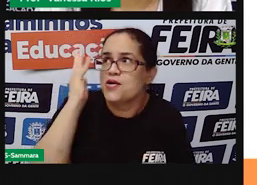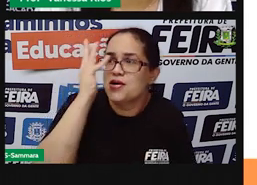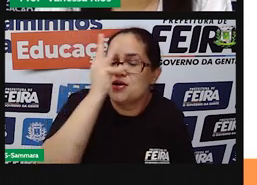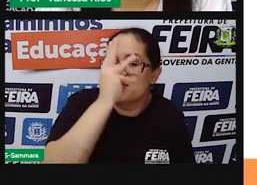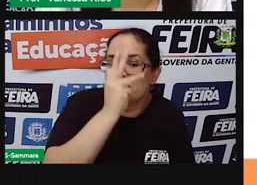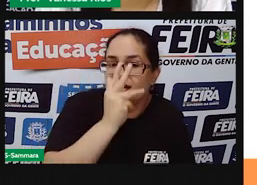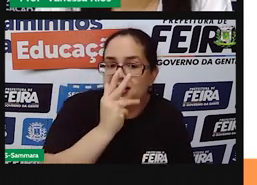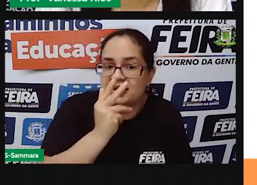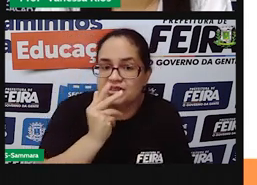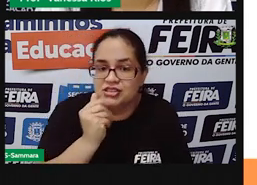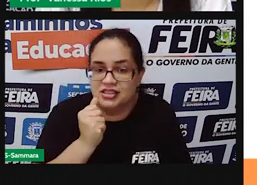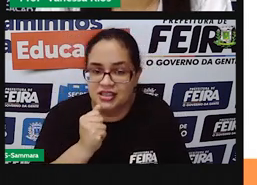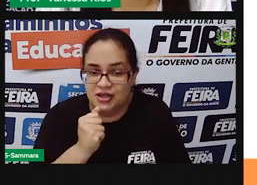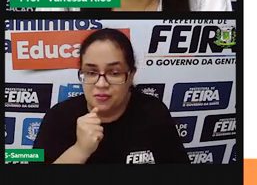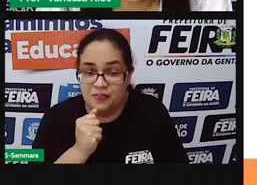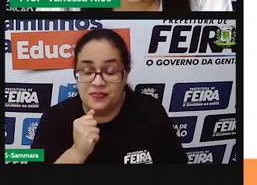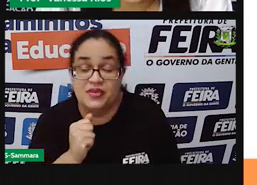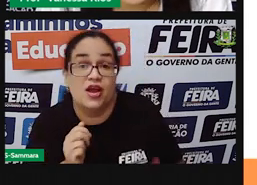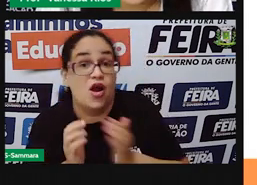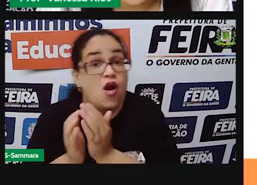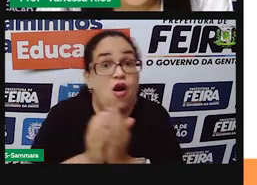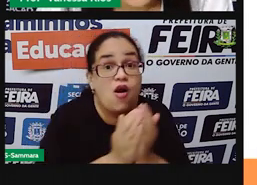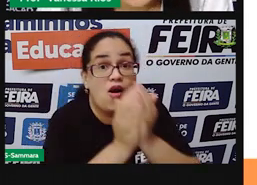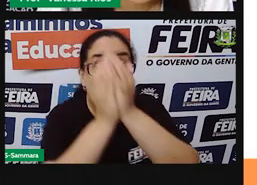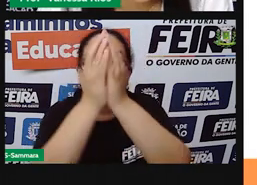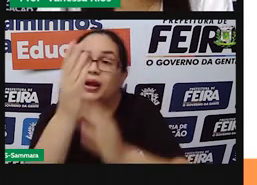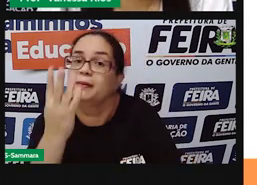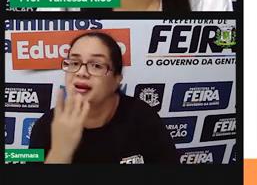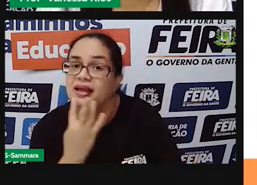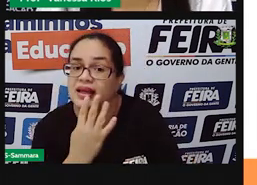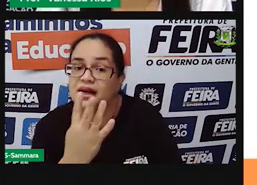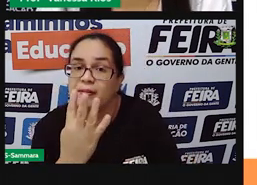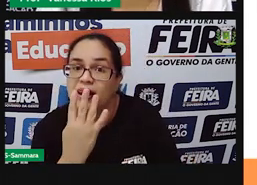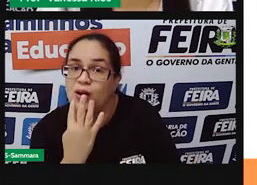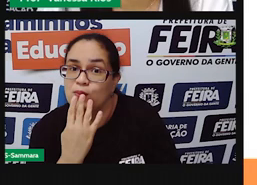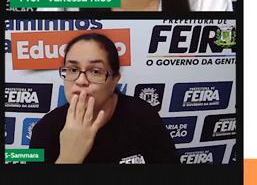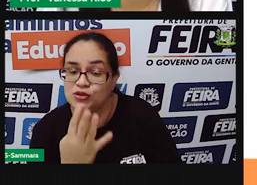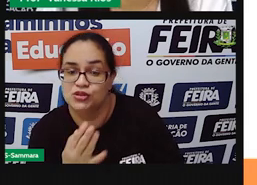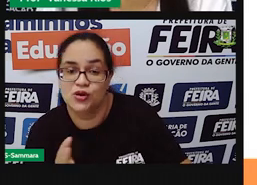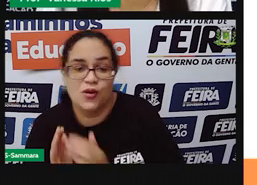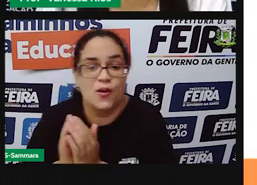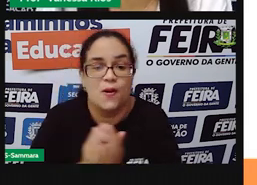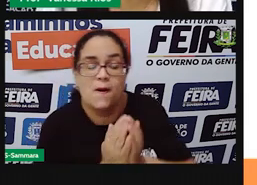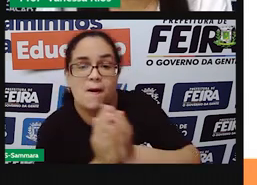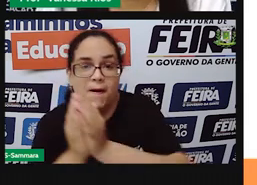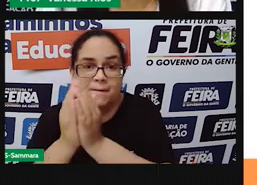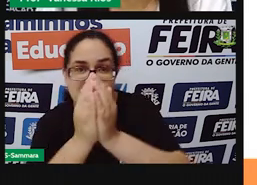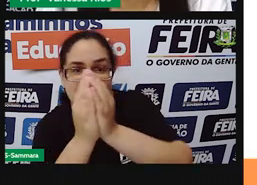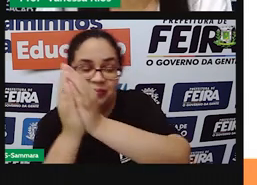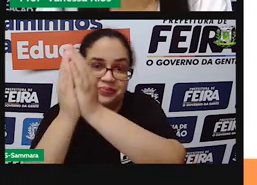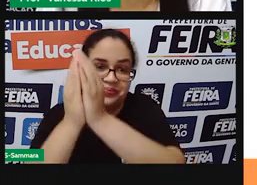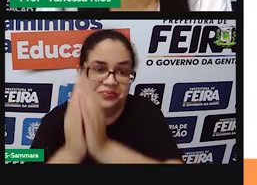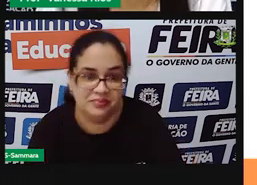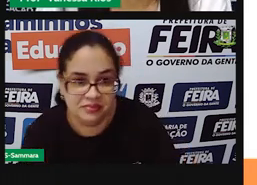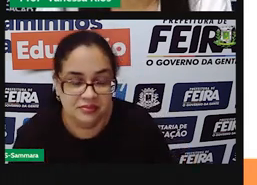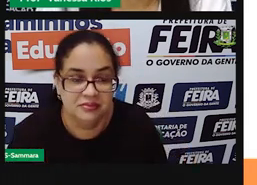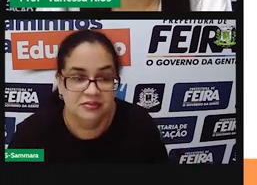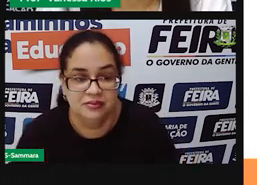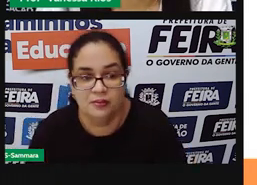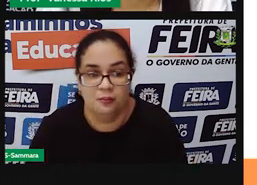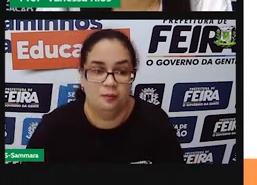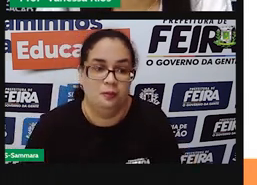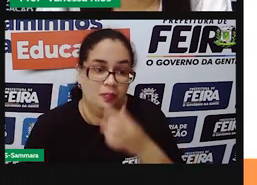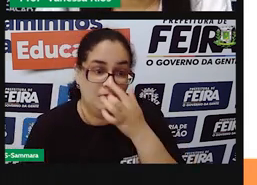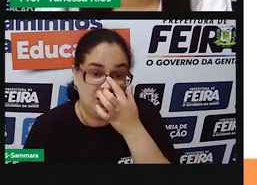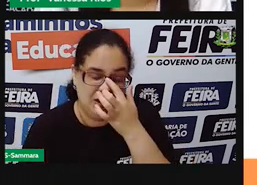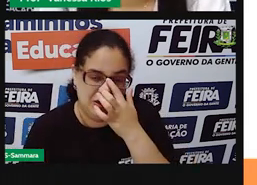Vê como ele está lindo. Olha para aquele balão mutil. Como no céu vai